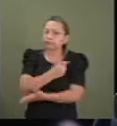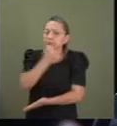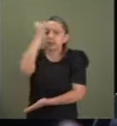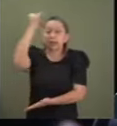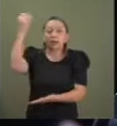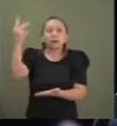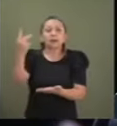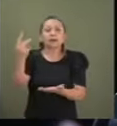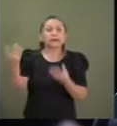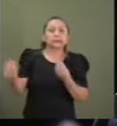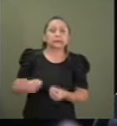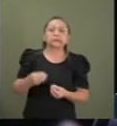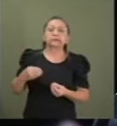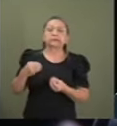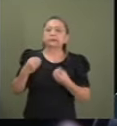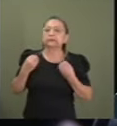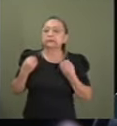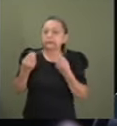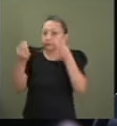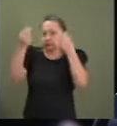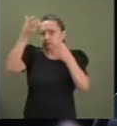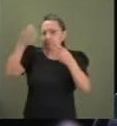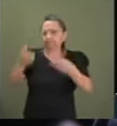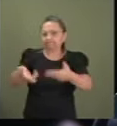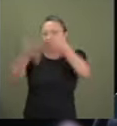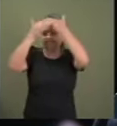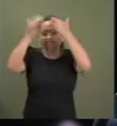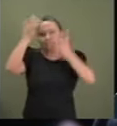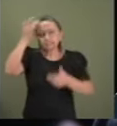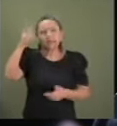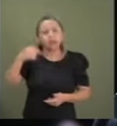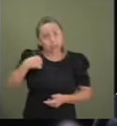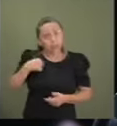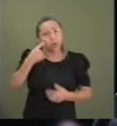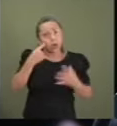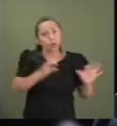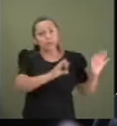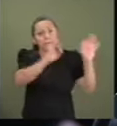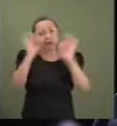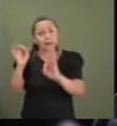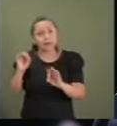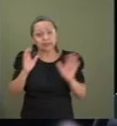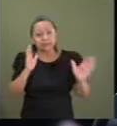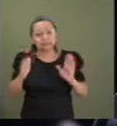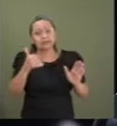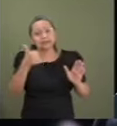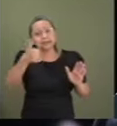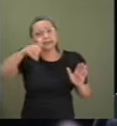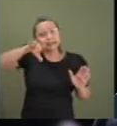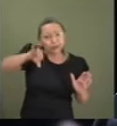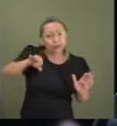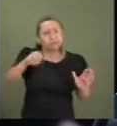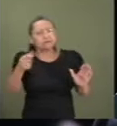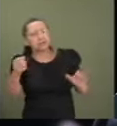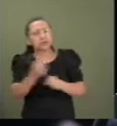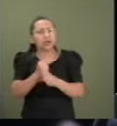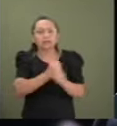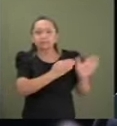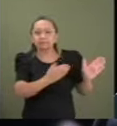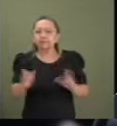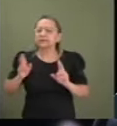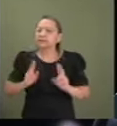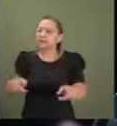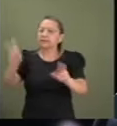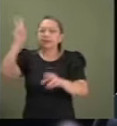percorre nossas memórias. Eu acompanhei nesses 19, 20 anos. Relembramos sempre